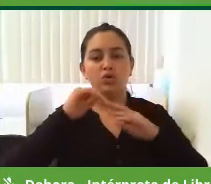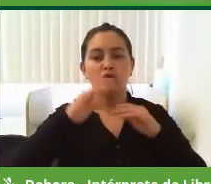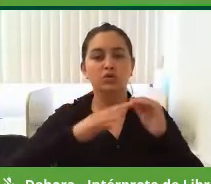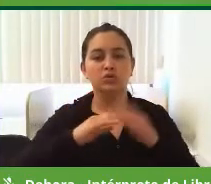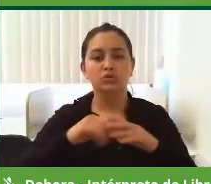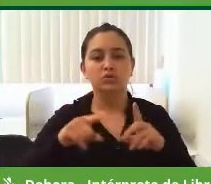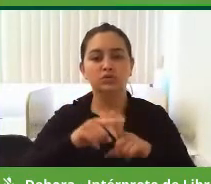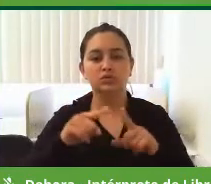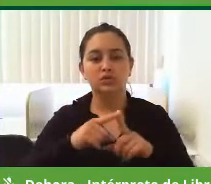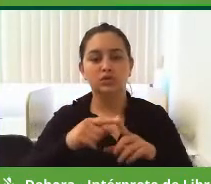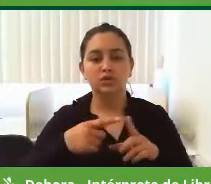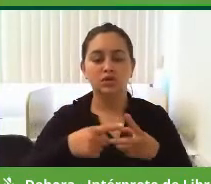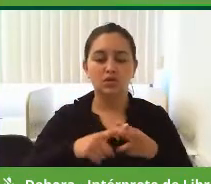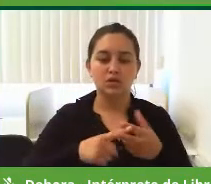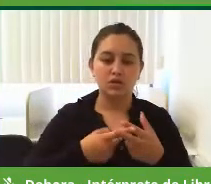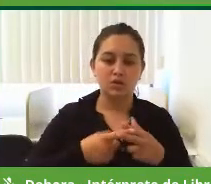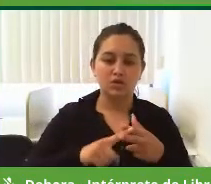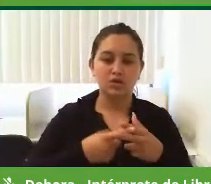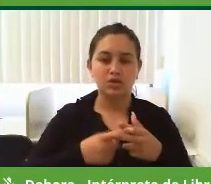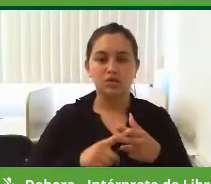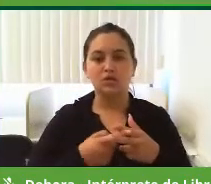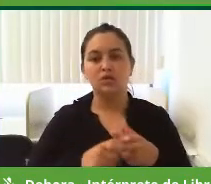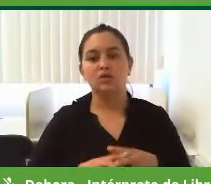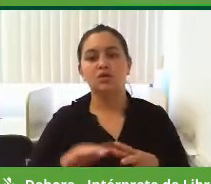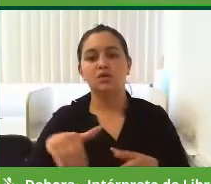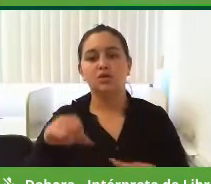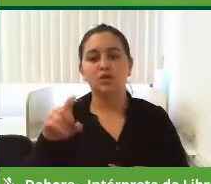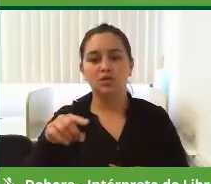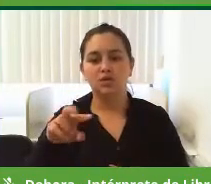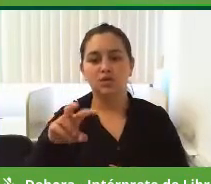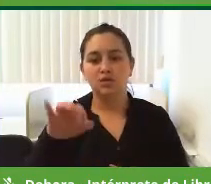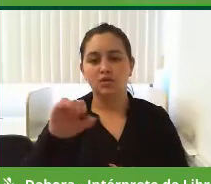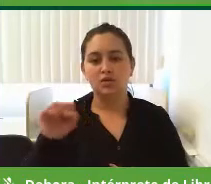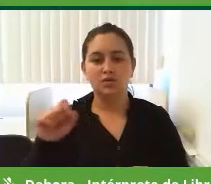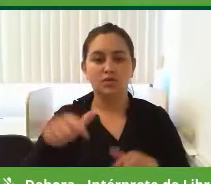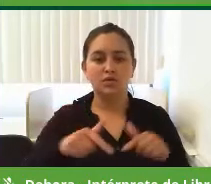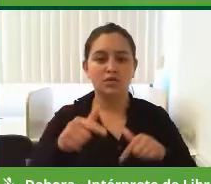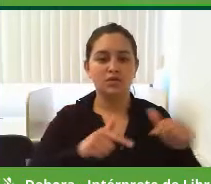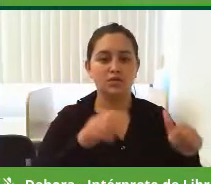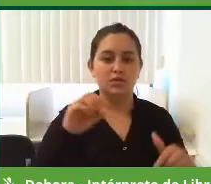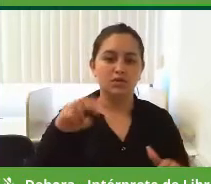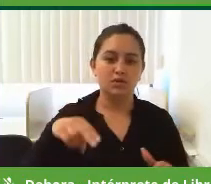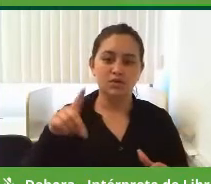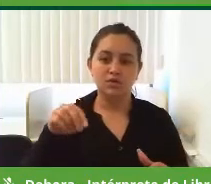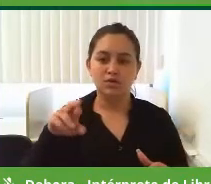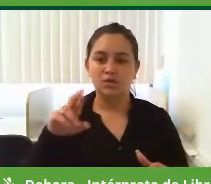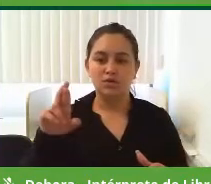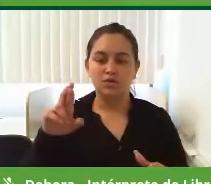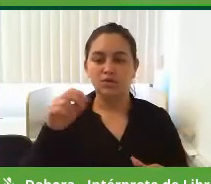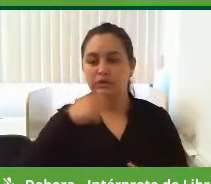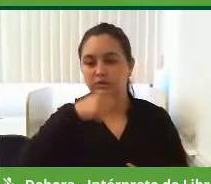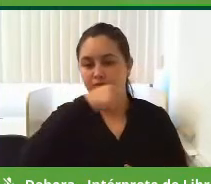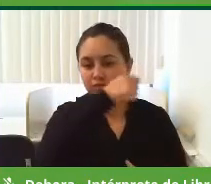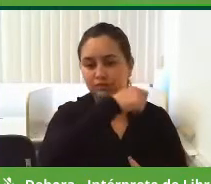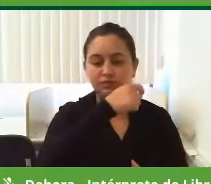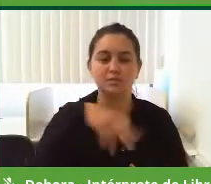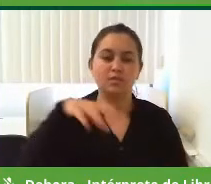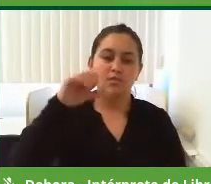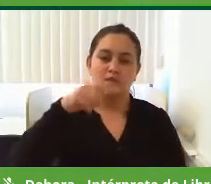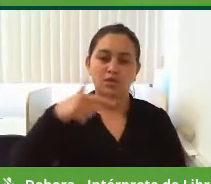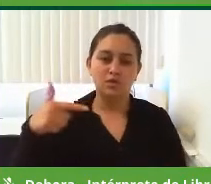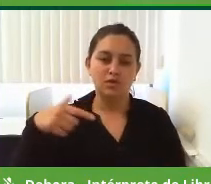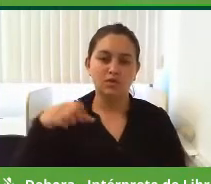operador de máquinas em fábrica de móveis. Trabalhou também na empresa Condor. Em 92, foi eleito presidente do